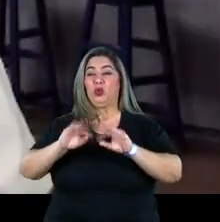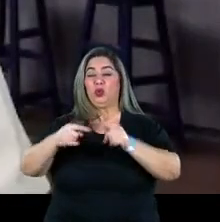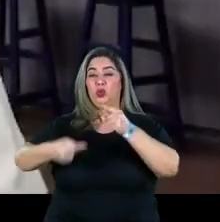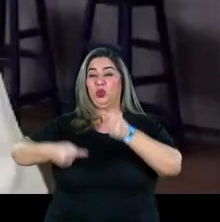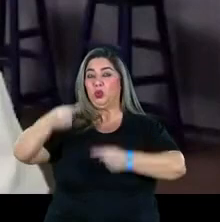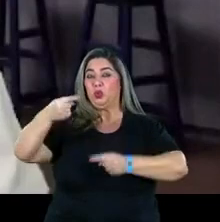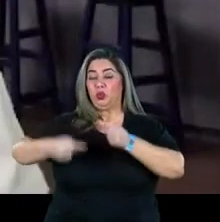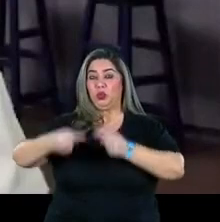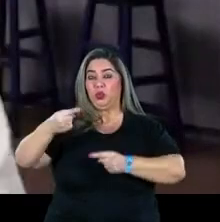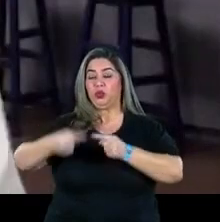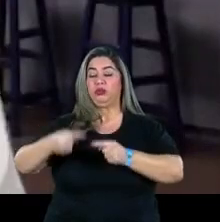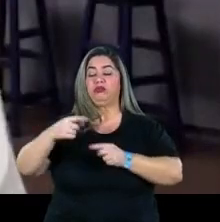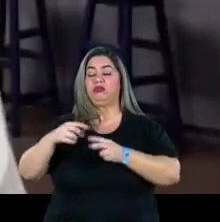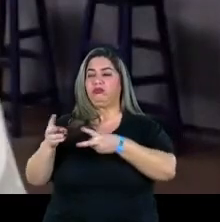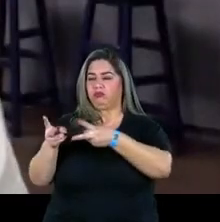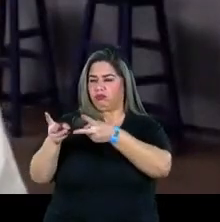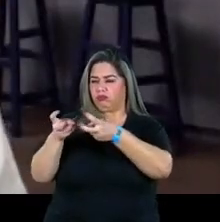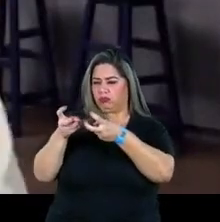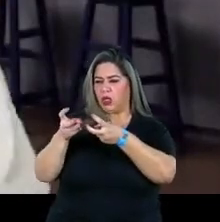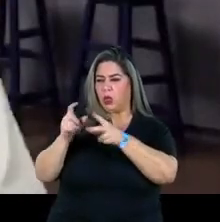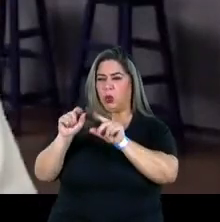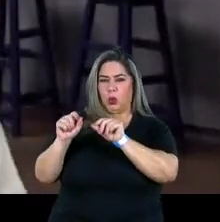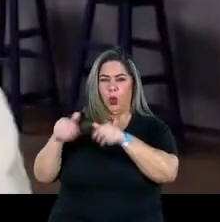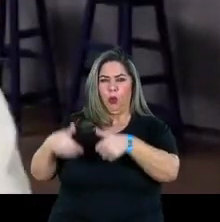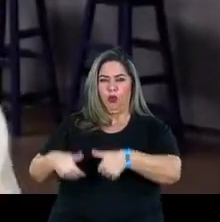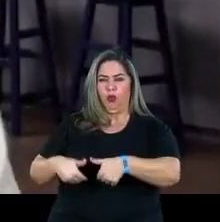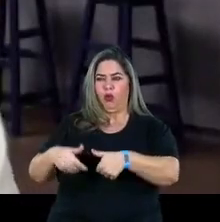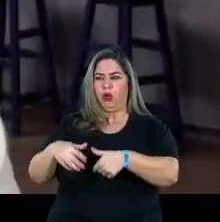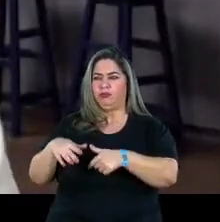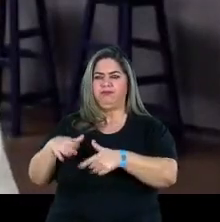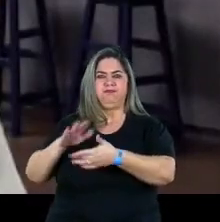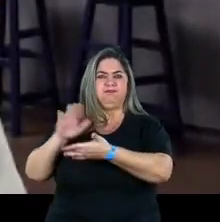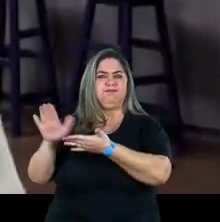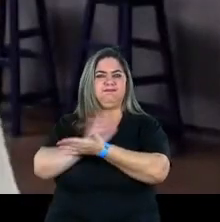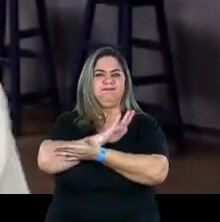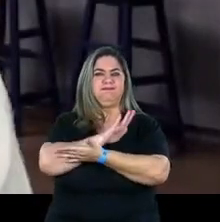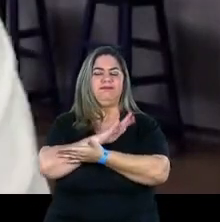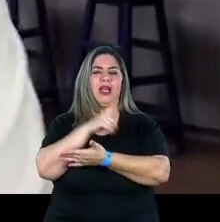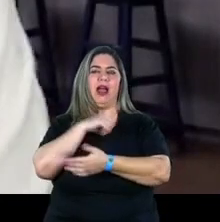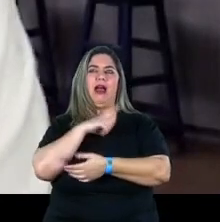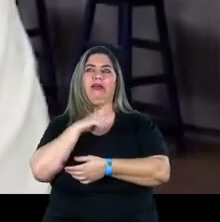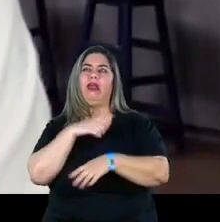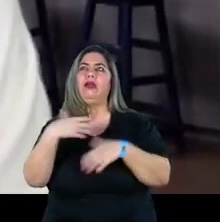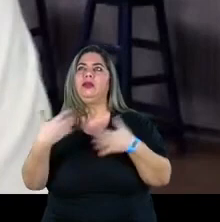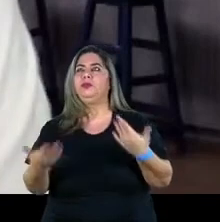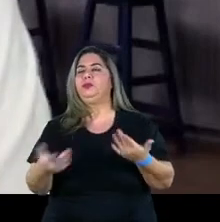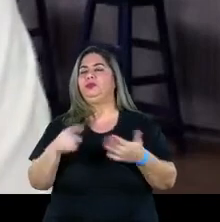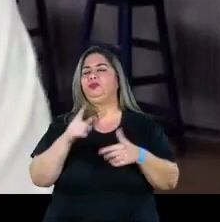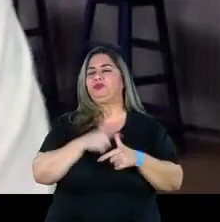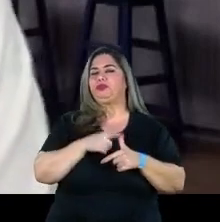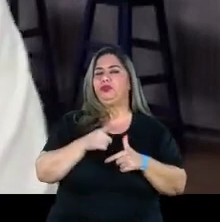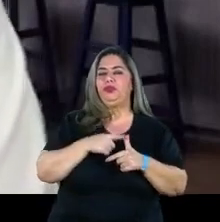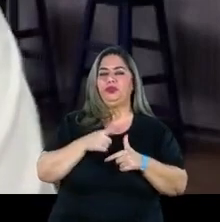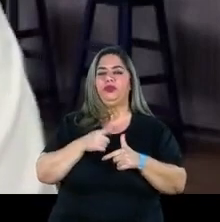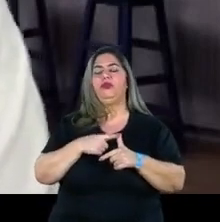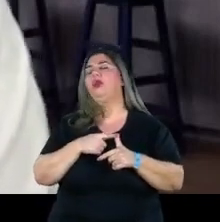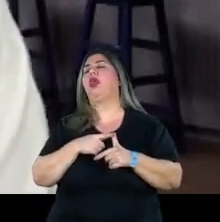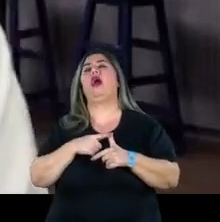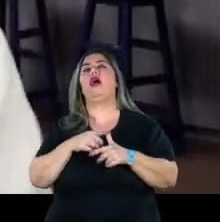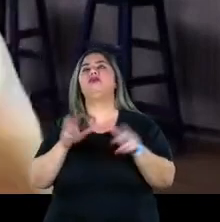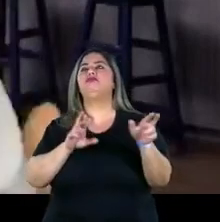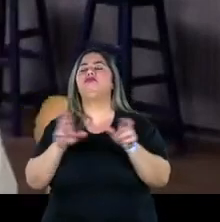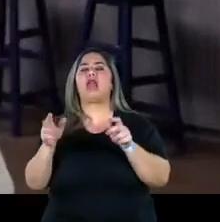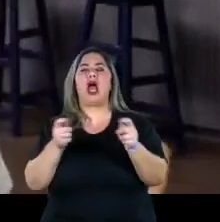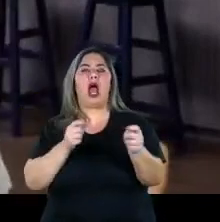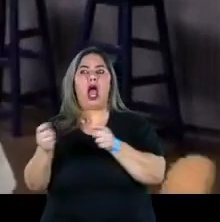políticas que olham para a segurança alimentar começam a ser destruídas. Então, você tem os toques reguladores de